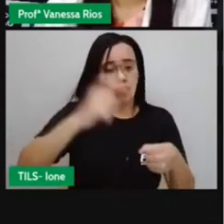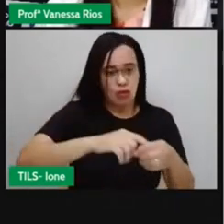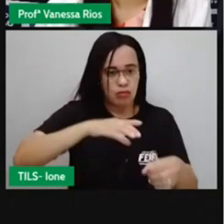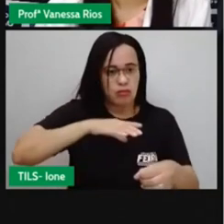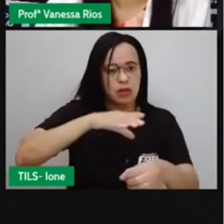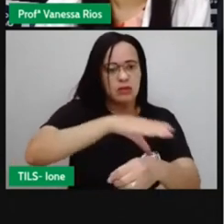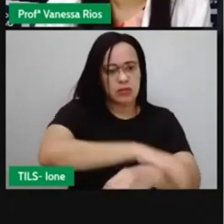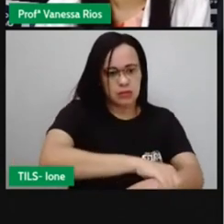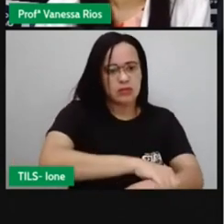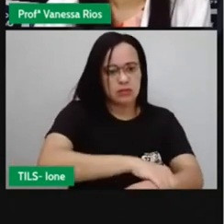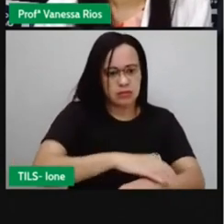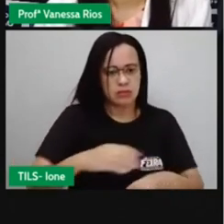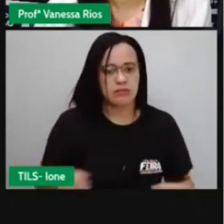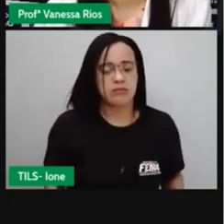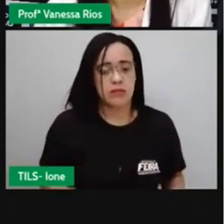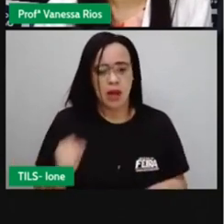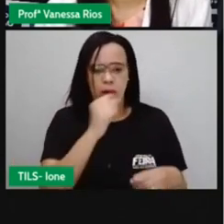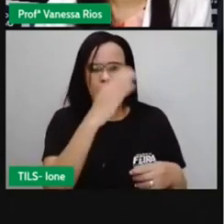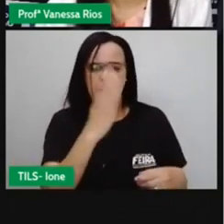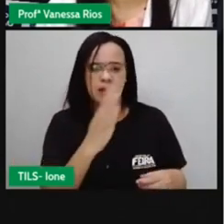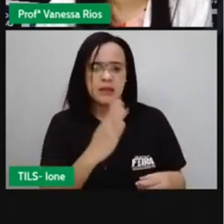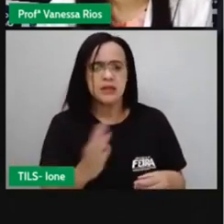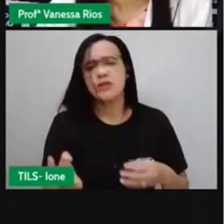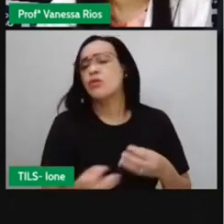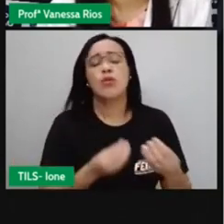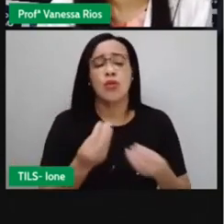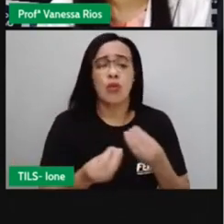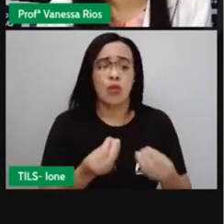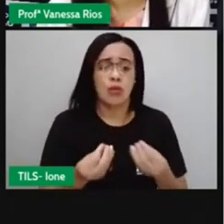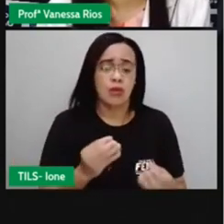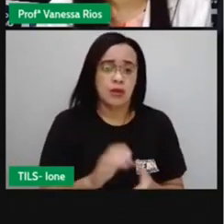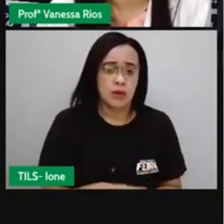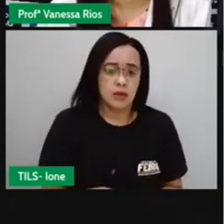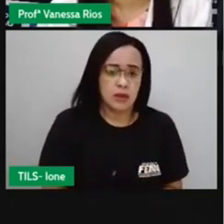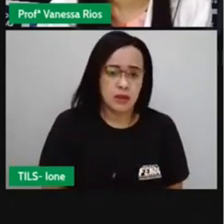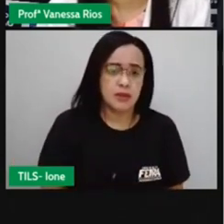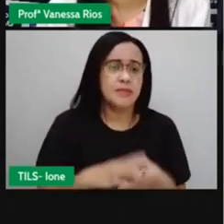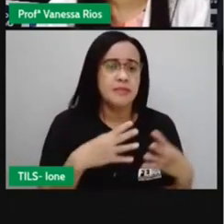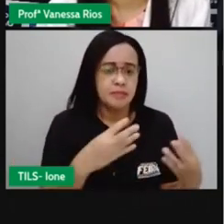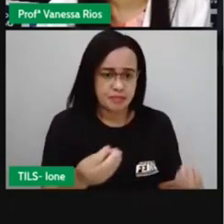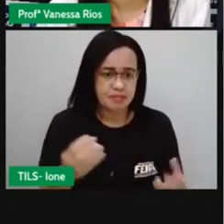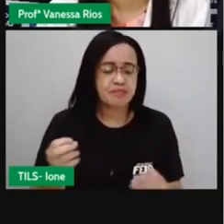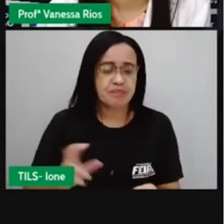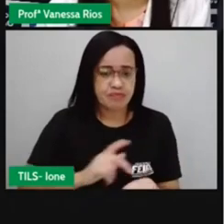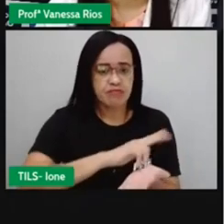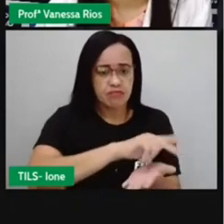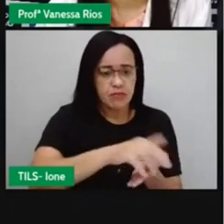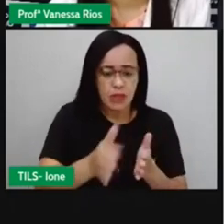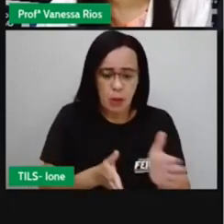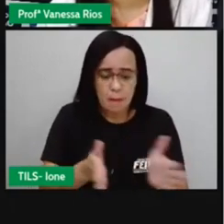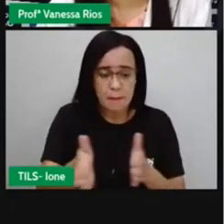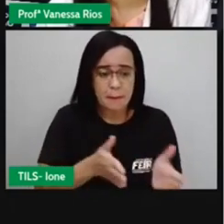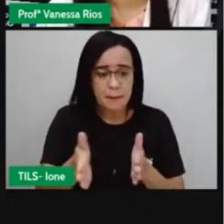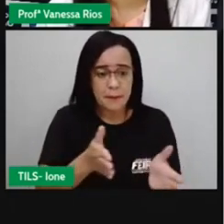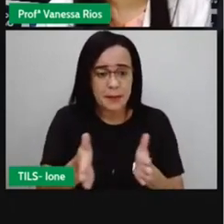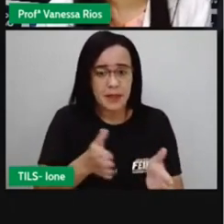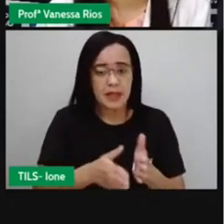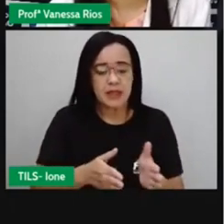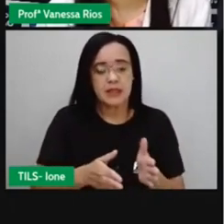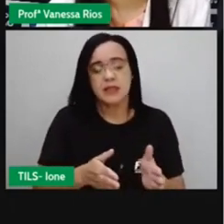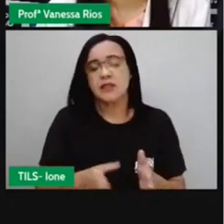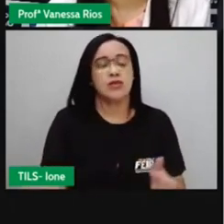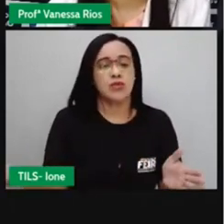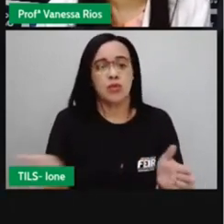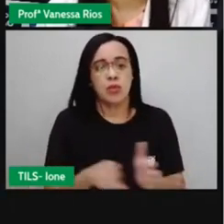E aí o Brasil passou por uma das fases aí distintas do período monárquico, que é a fase